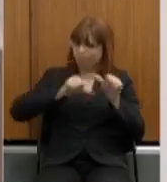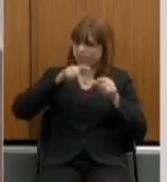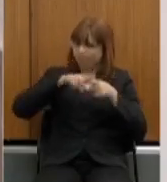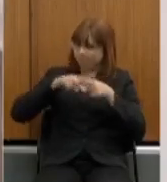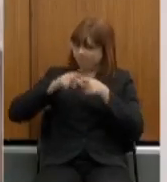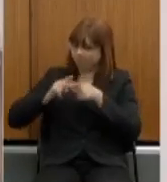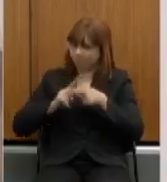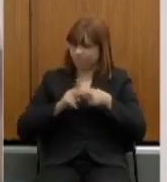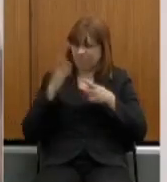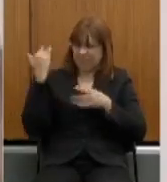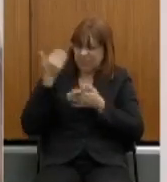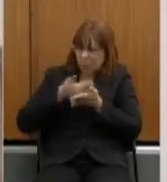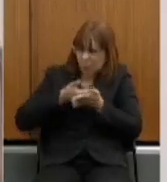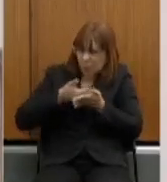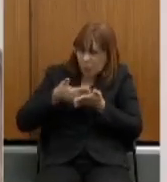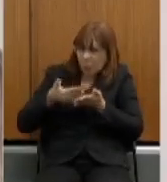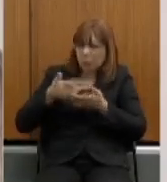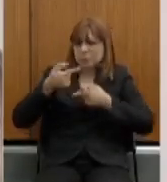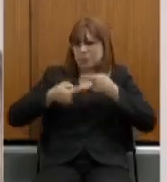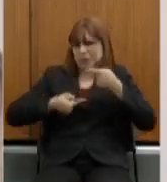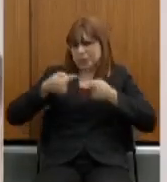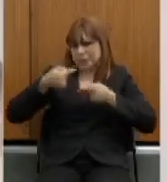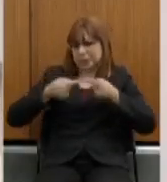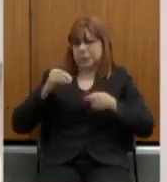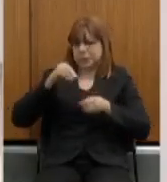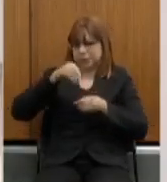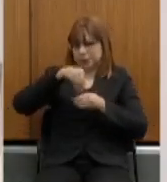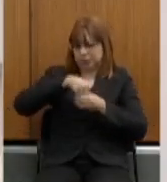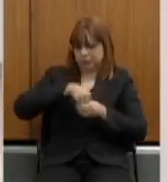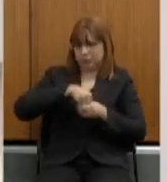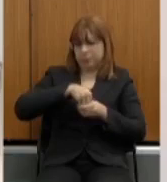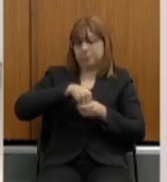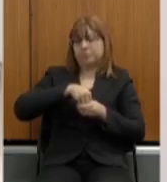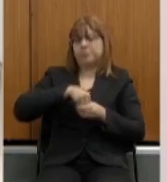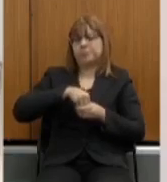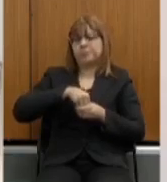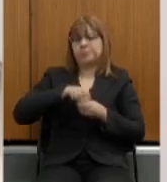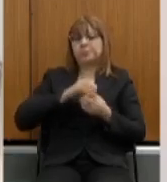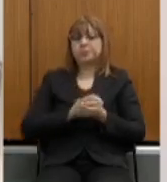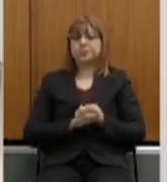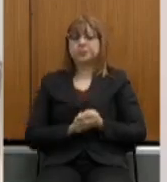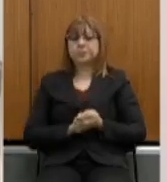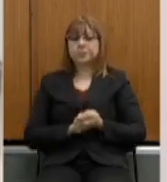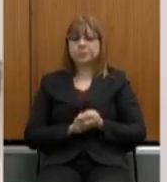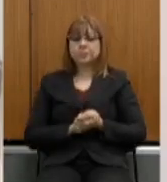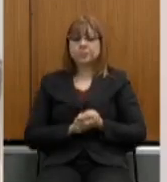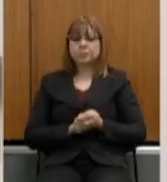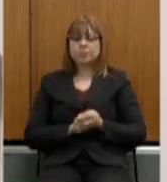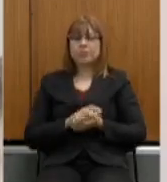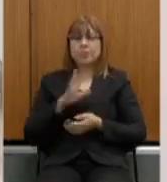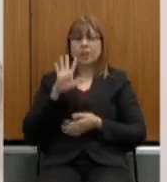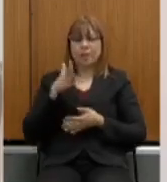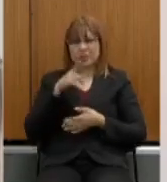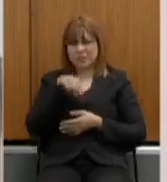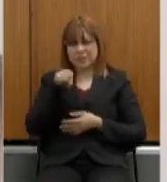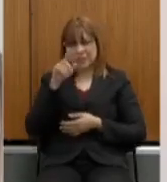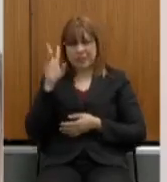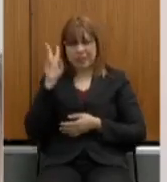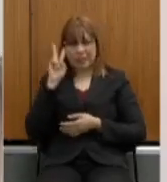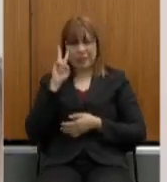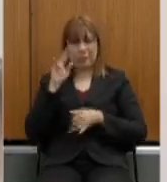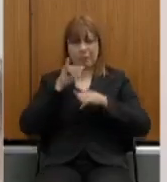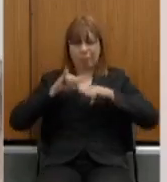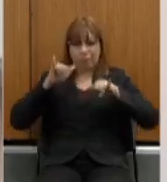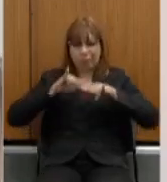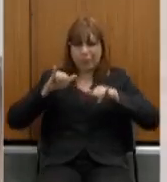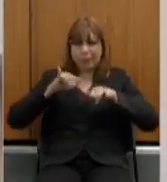primeiros debates que a gente teve internos, né, as primeiras, as primeiras, vocês devem se lembrar que as primeiras notícias